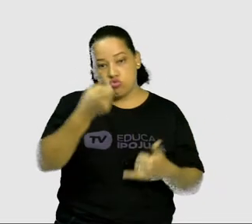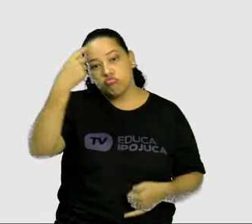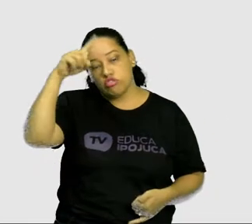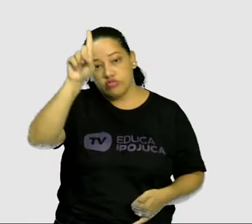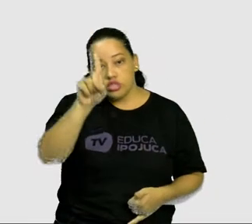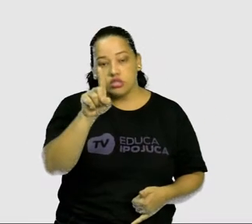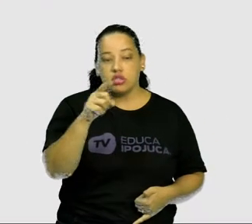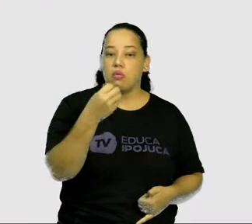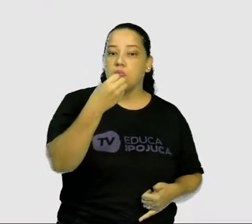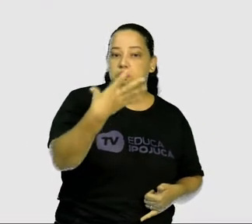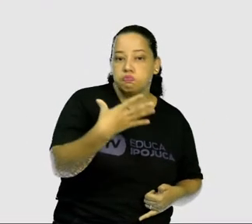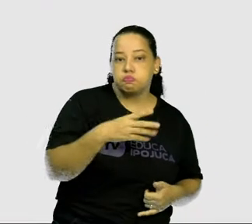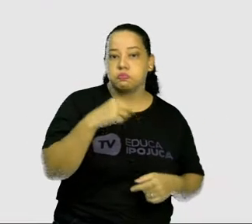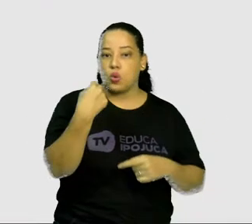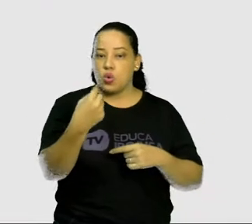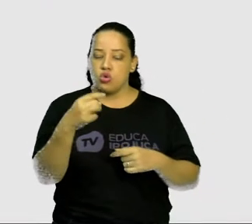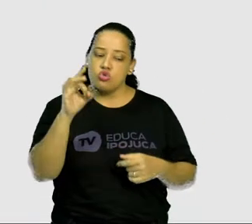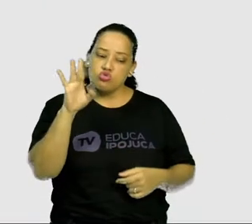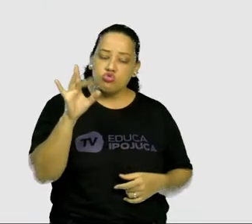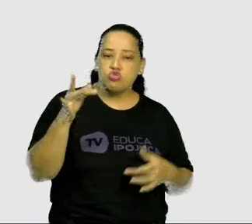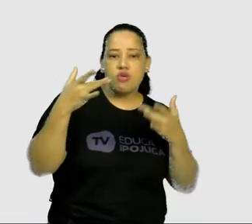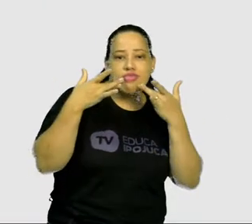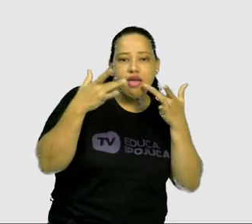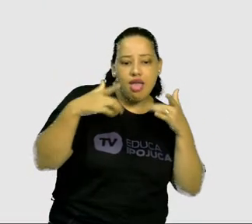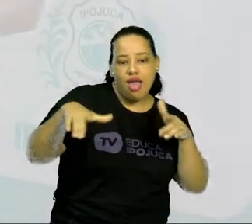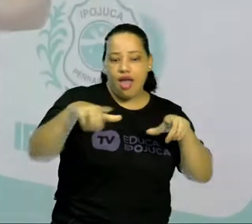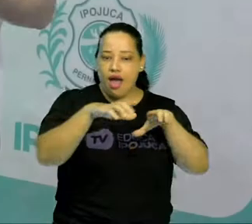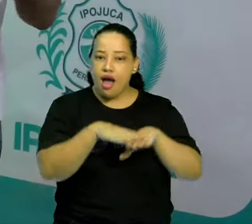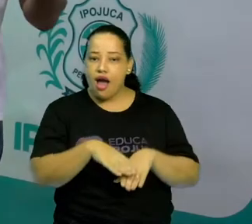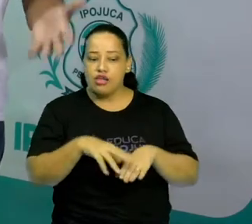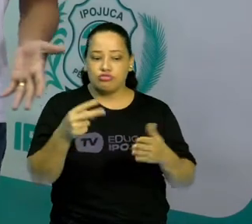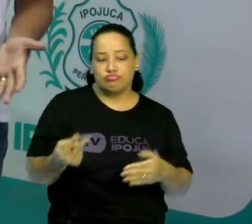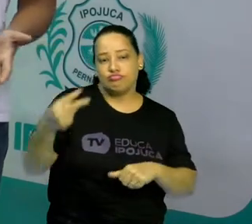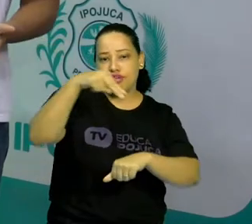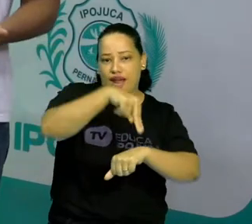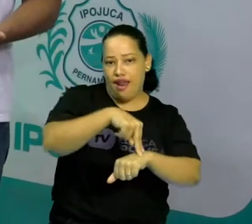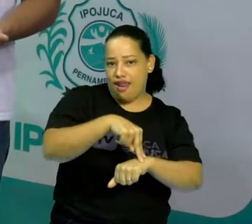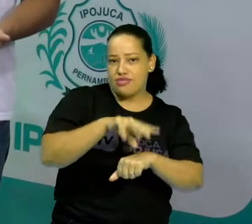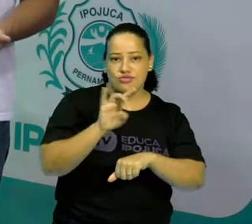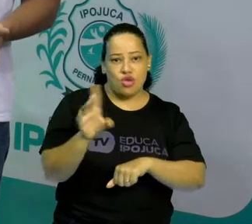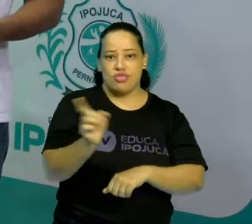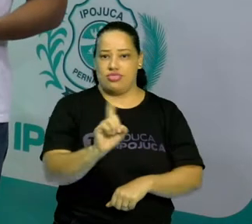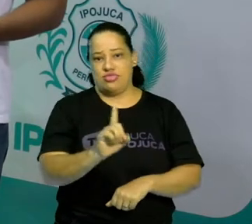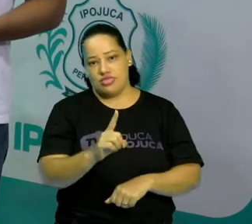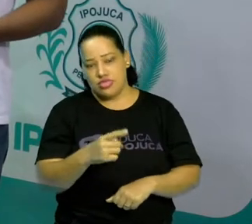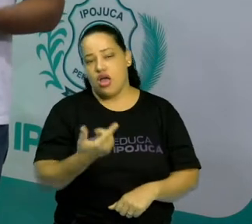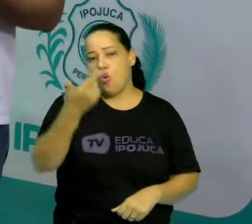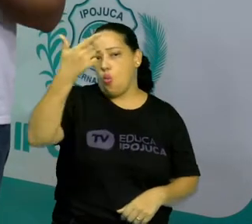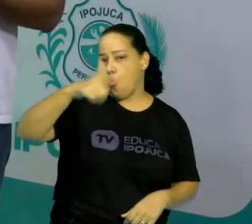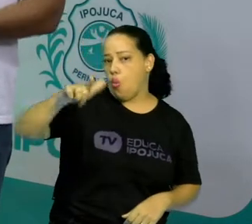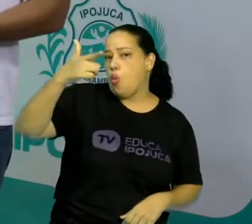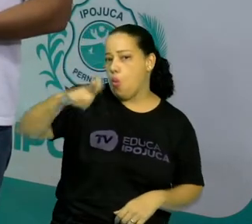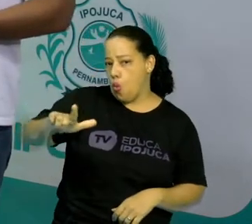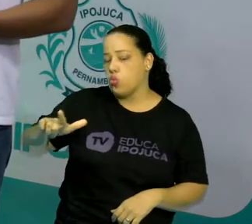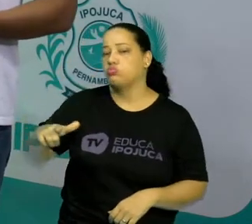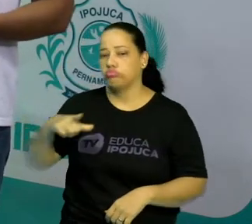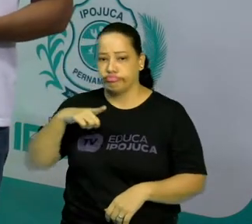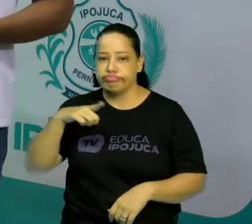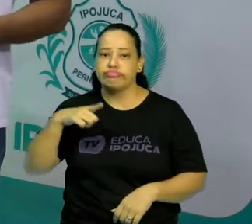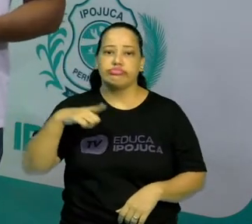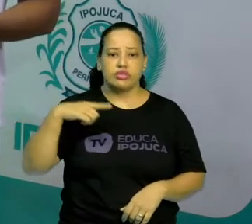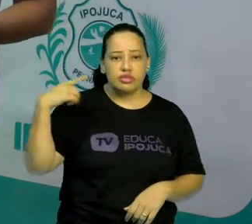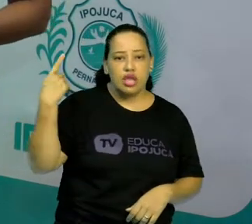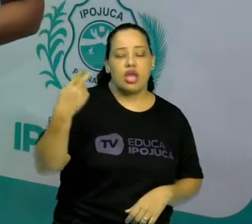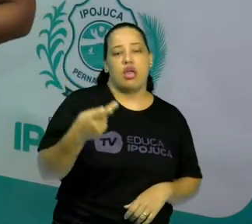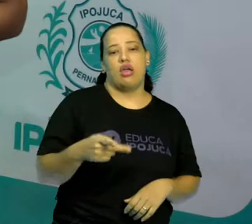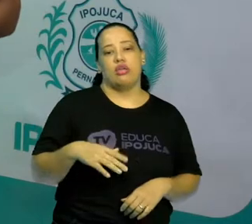teatro para outras áreas de vivência humana, como o da psicoterapia, por exemplo, e também o